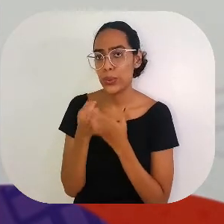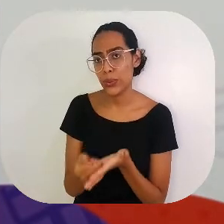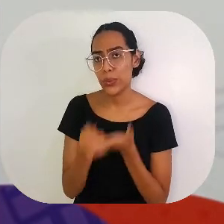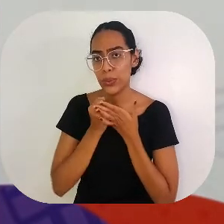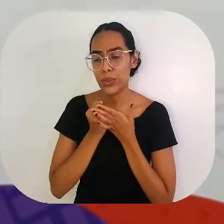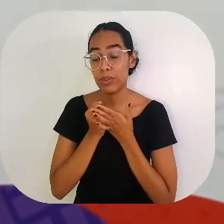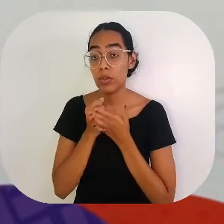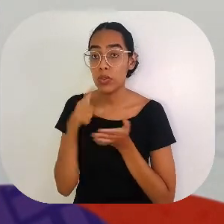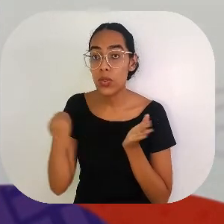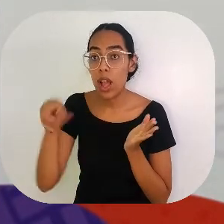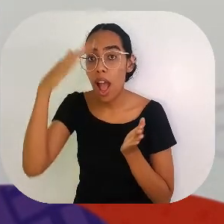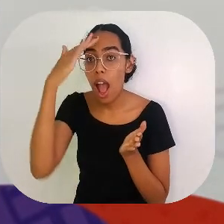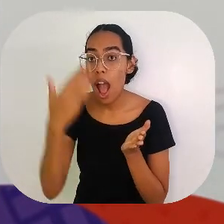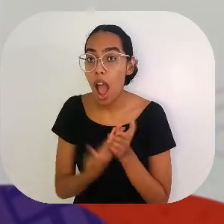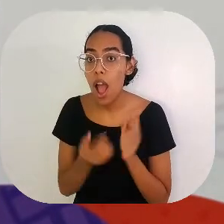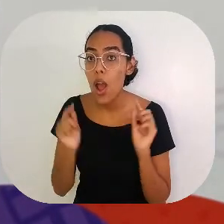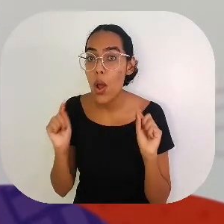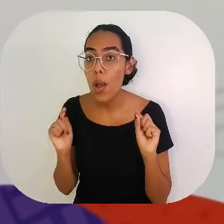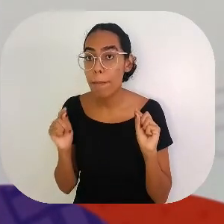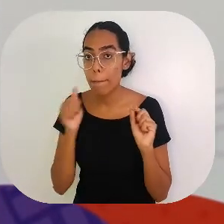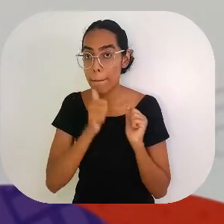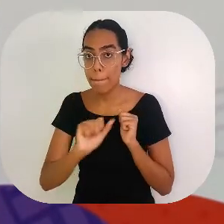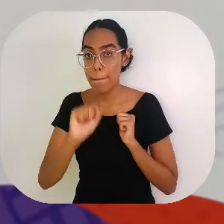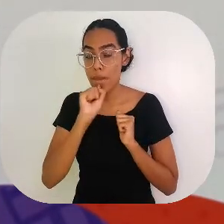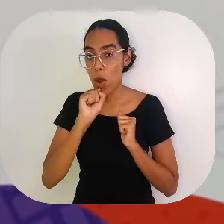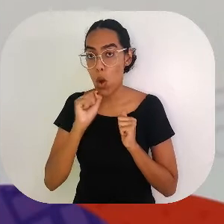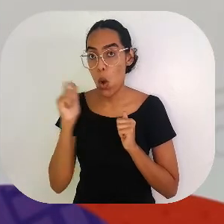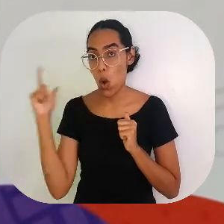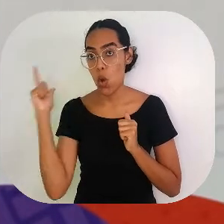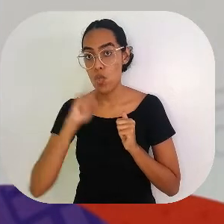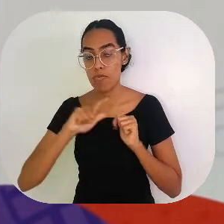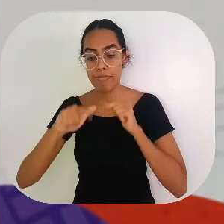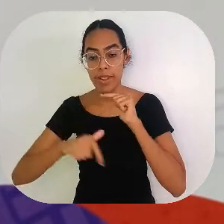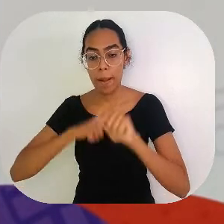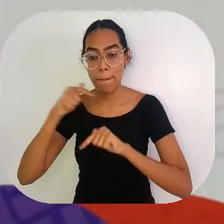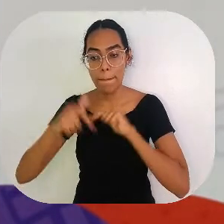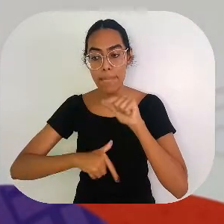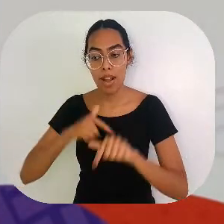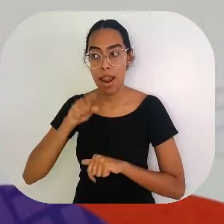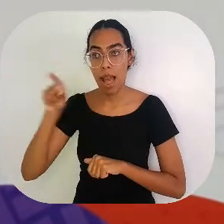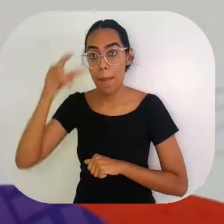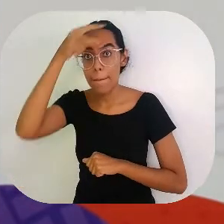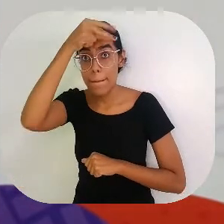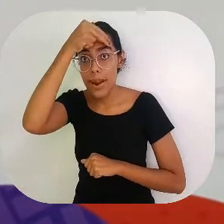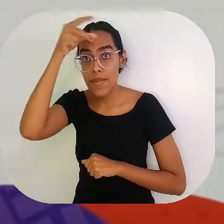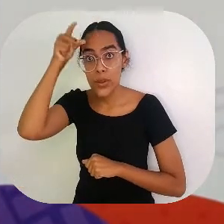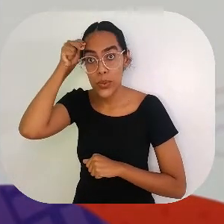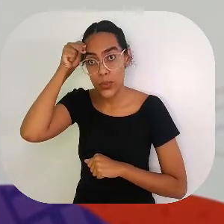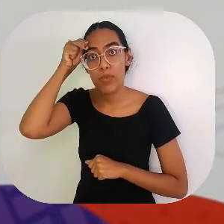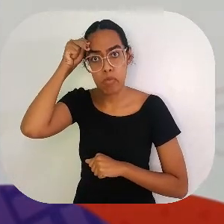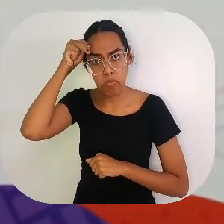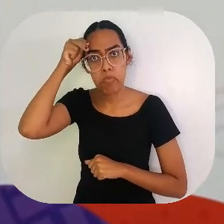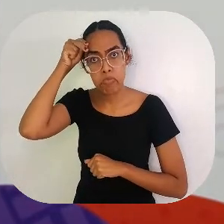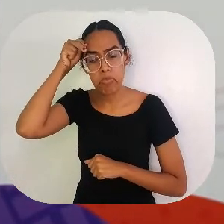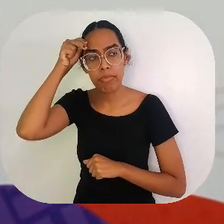que a mãe arranjou um trabalho pro menino na prefeitura. Hum, ele ficou morto de